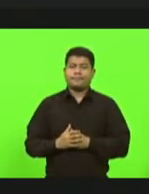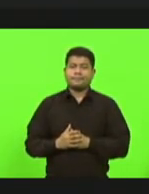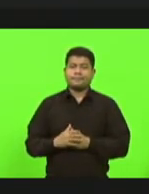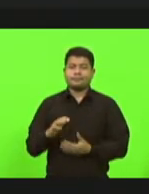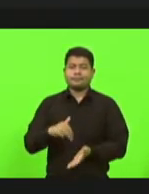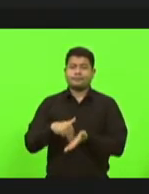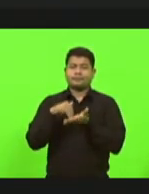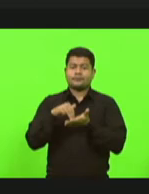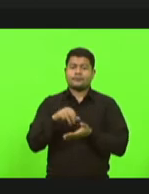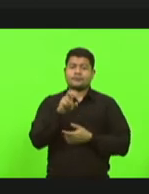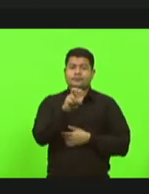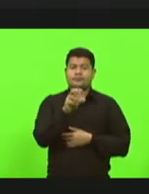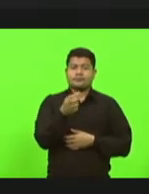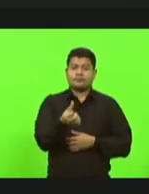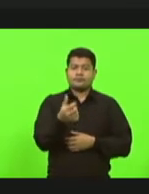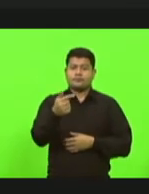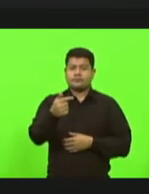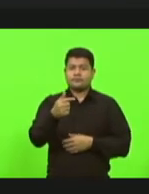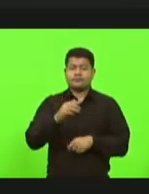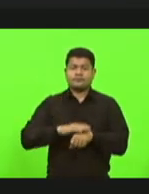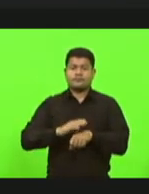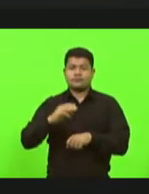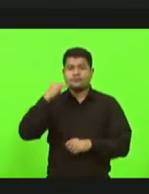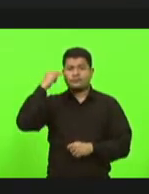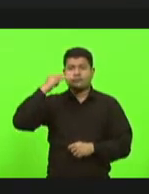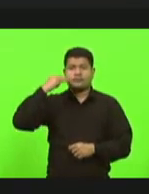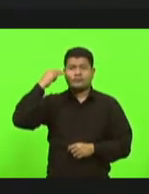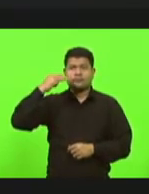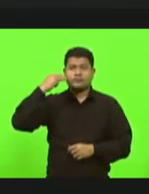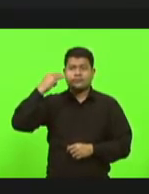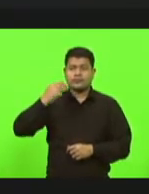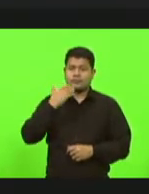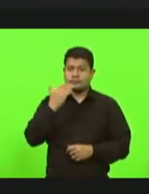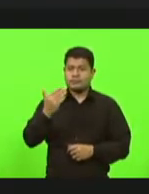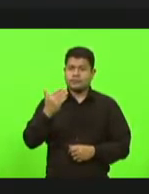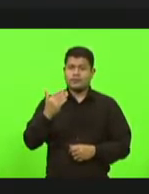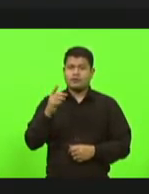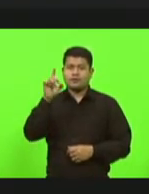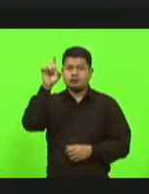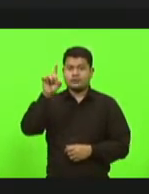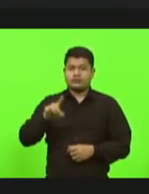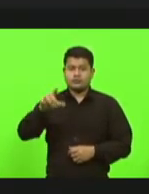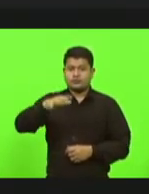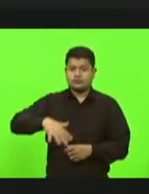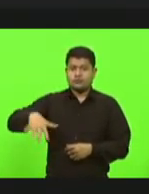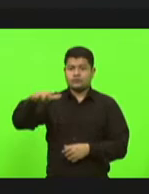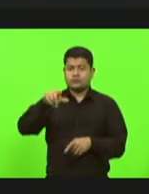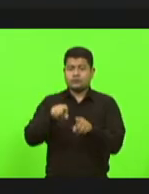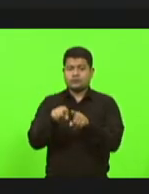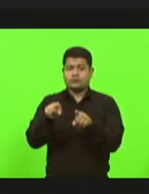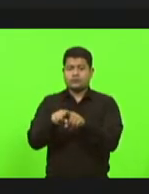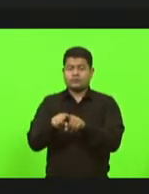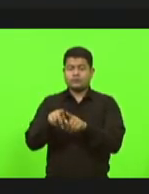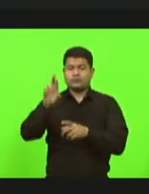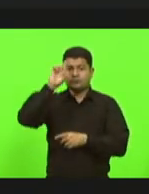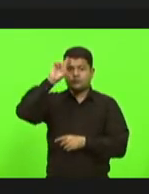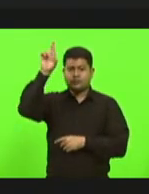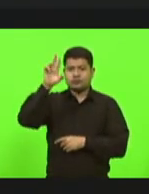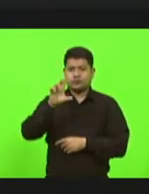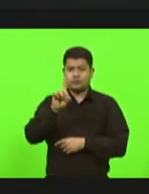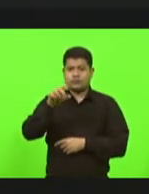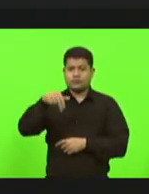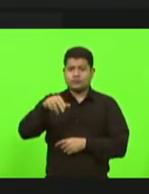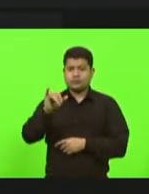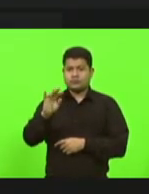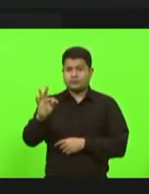Moção 567, deputado Marcio Machado, apelando ao diretor-geral e ao superintendente regional do DENIT, pela